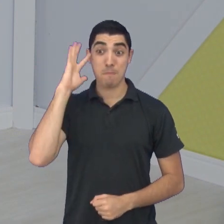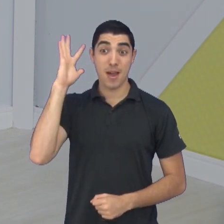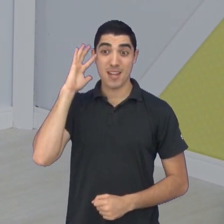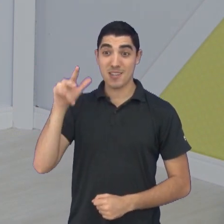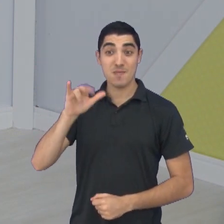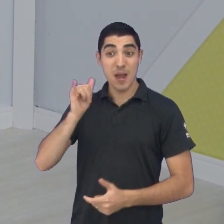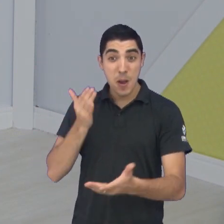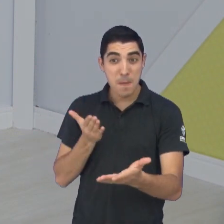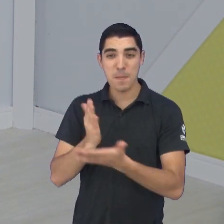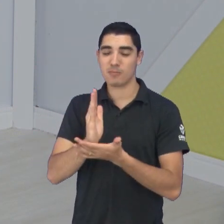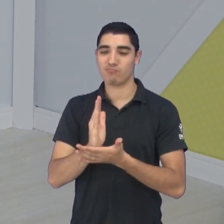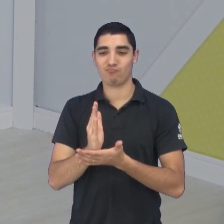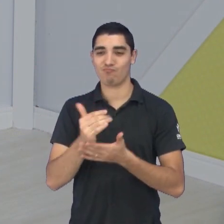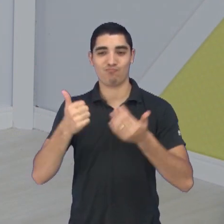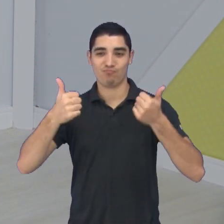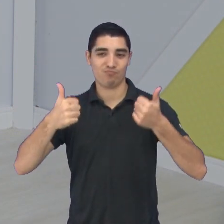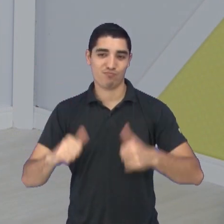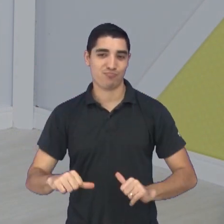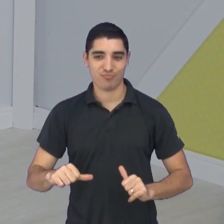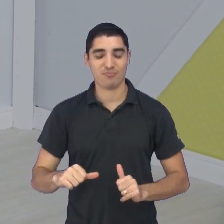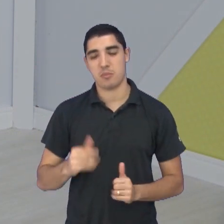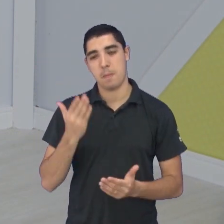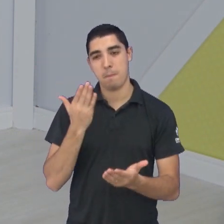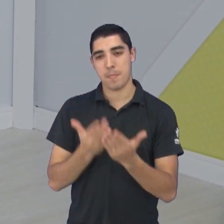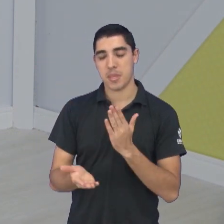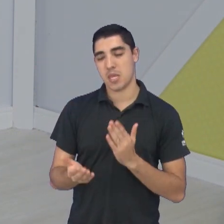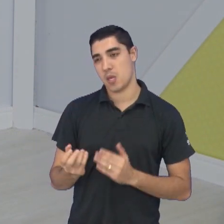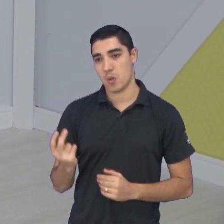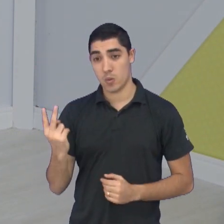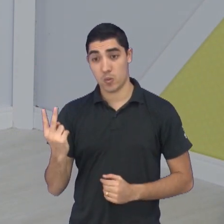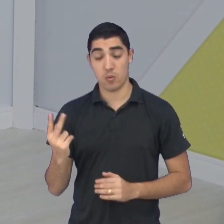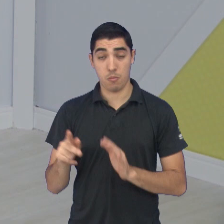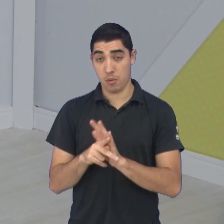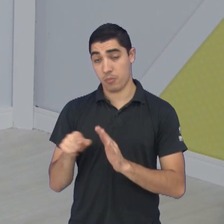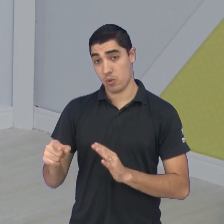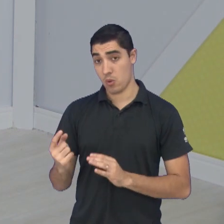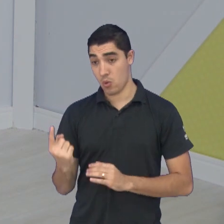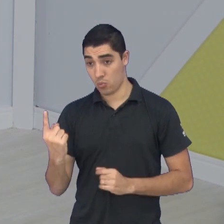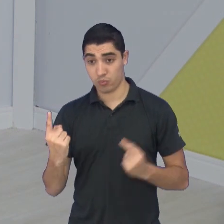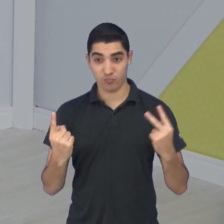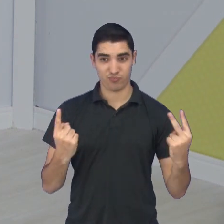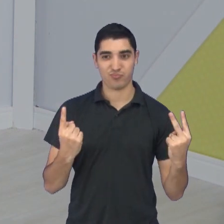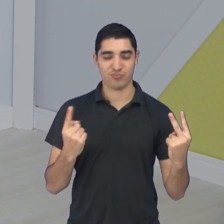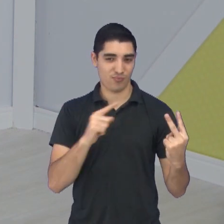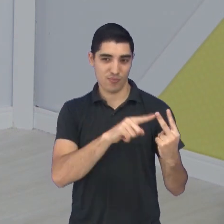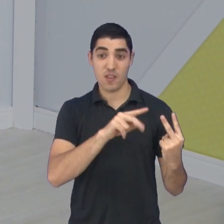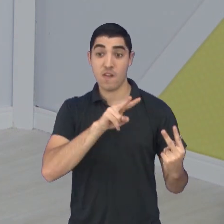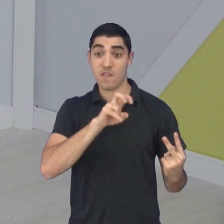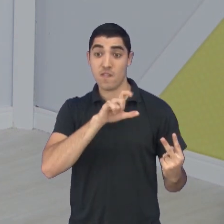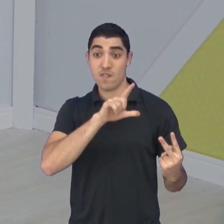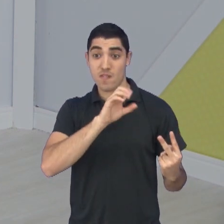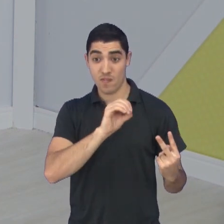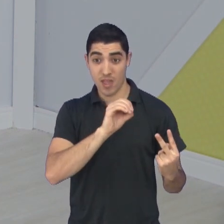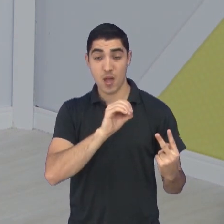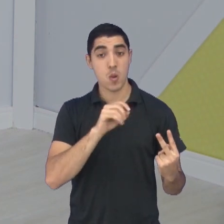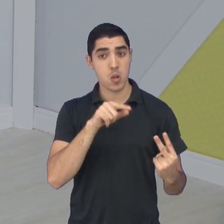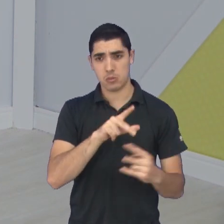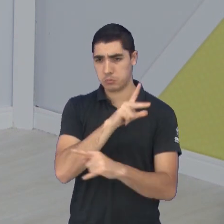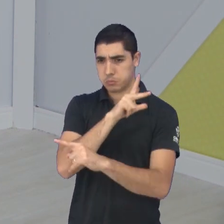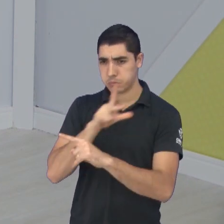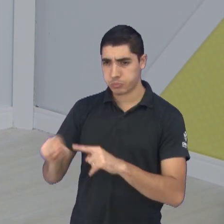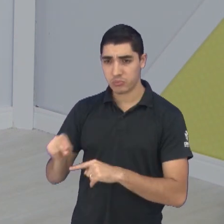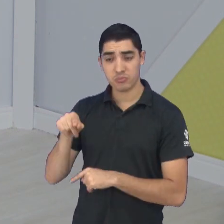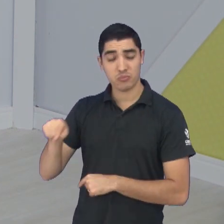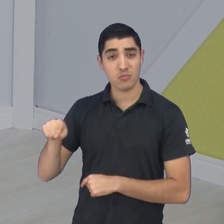mas não deu, hein, Bruno, não. 2x1 pra equipe do Velo Clube. São José perdeu as três partidas pro Velo Clube que disputou este ano. Na